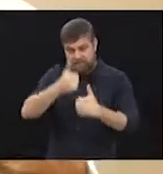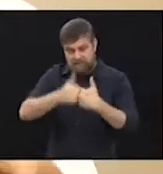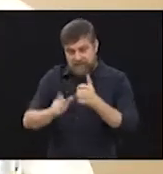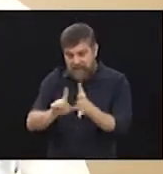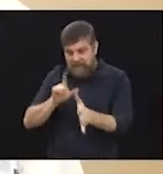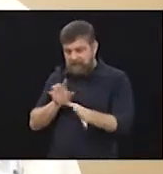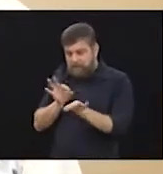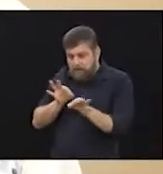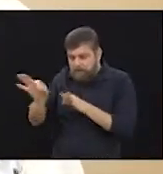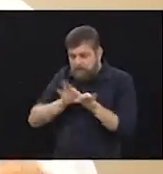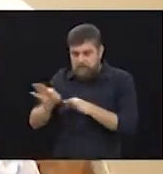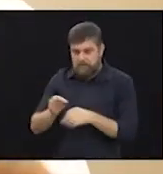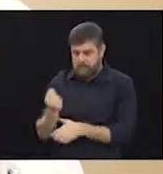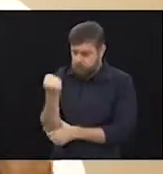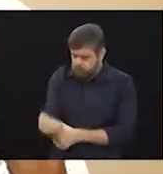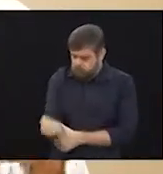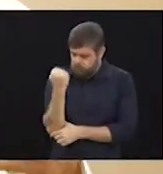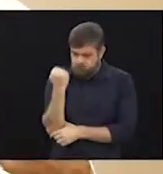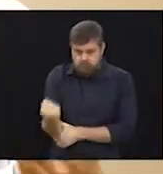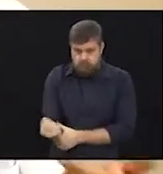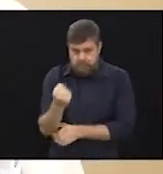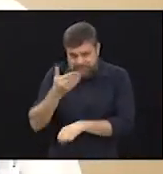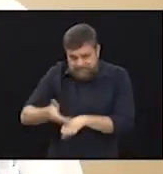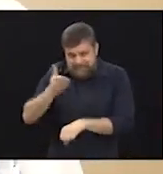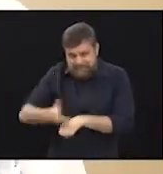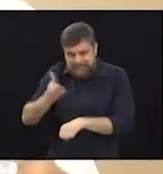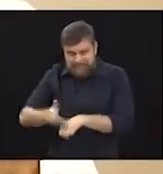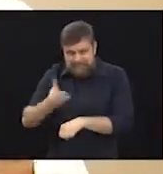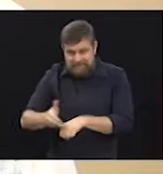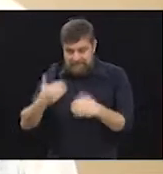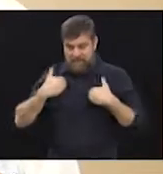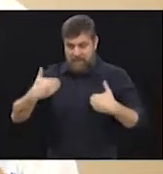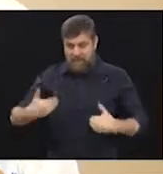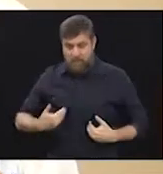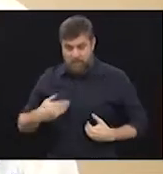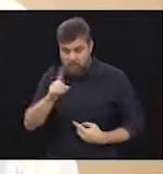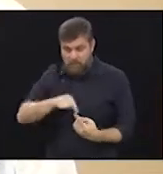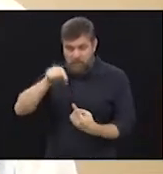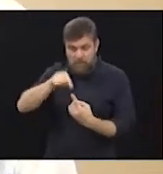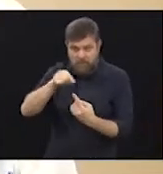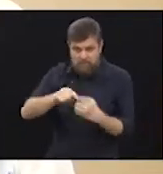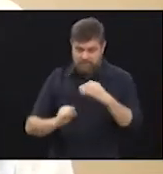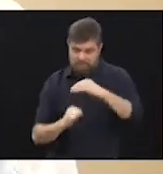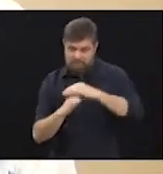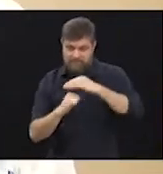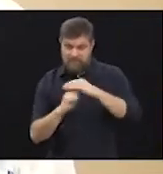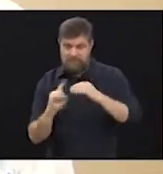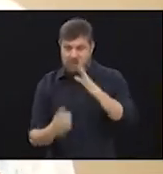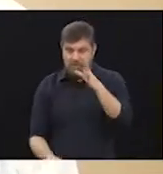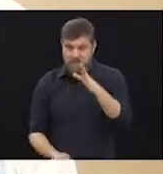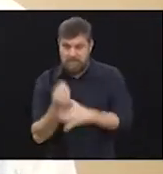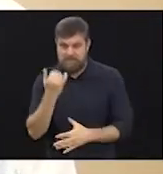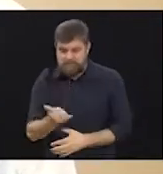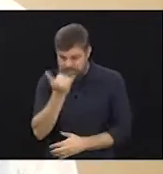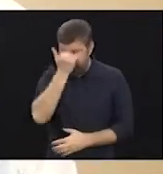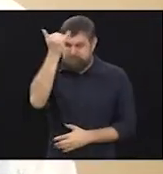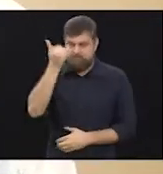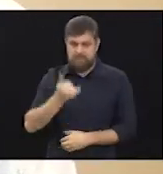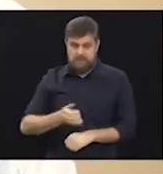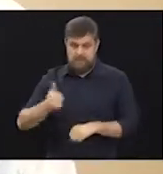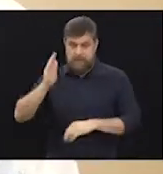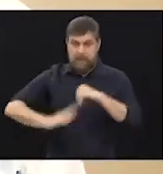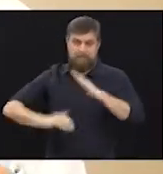muscular para que aquela articulação não tenha nenhum dano durante a prática